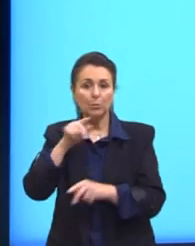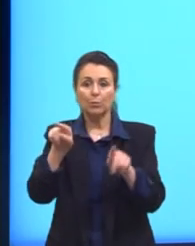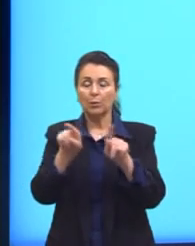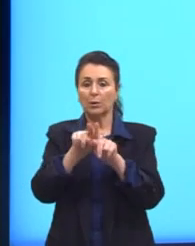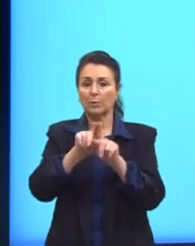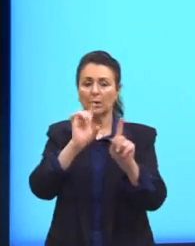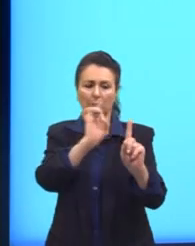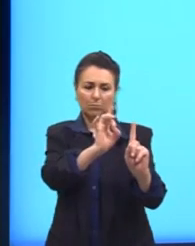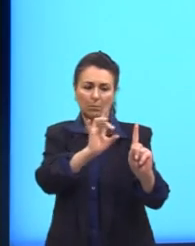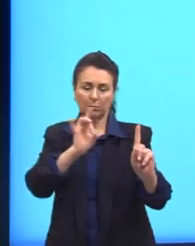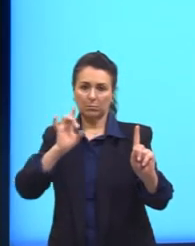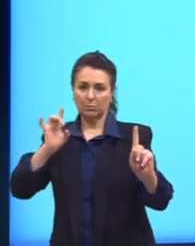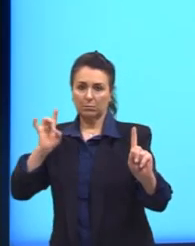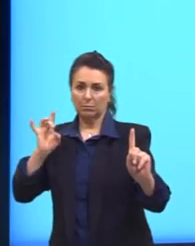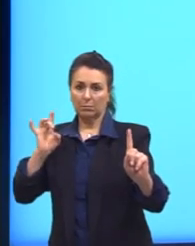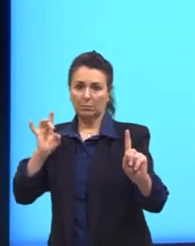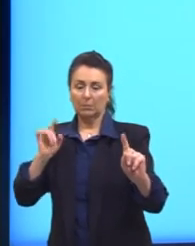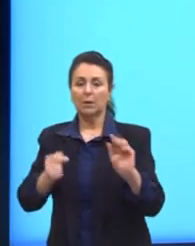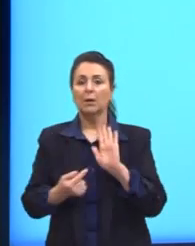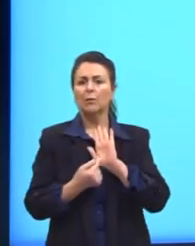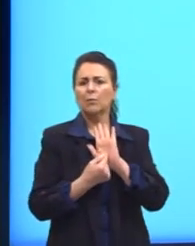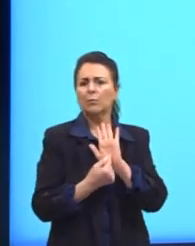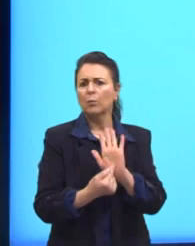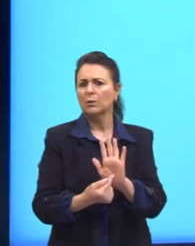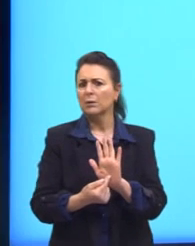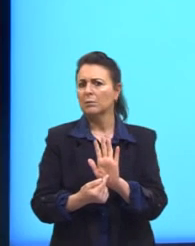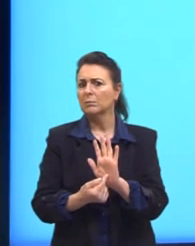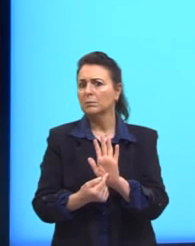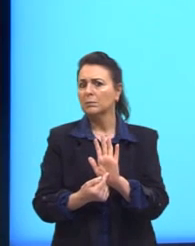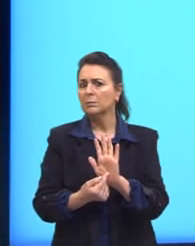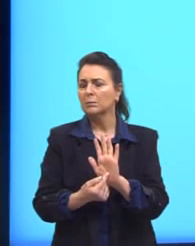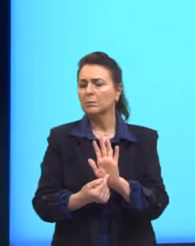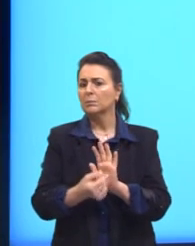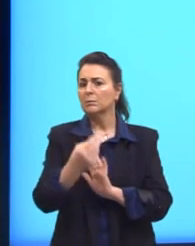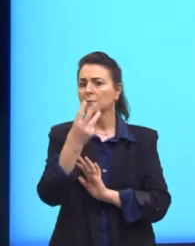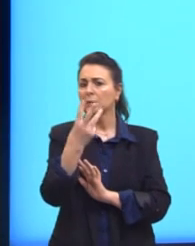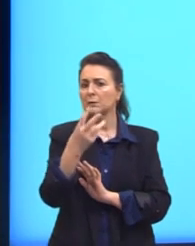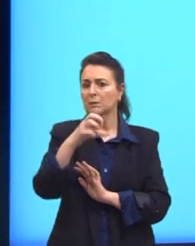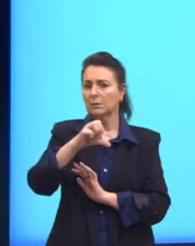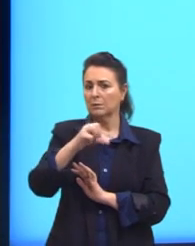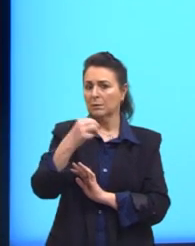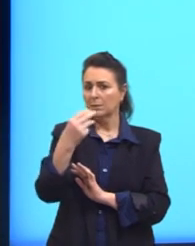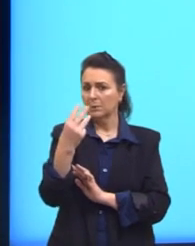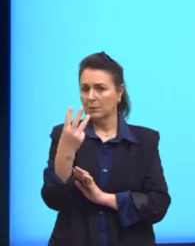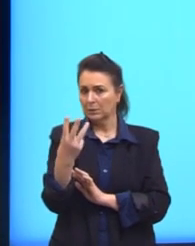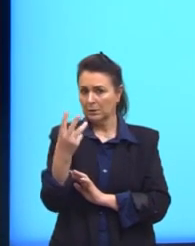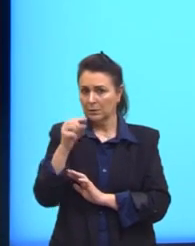Foram identificadas 393